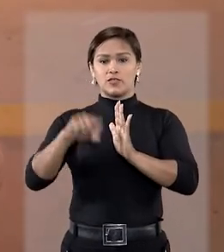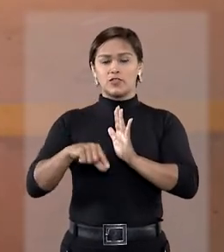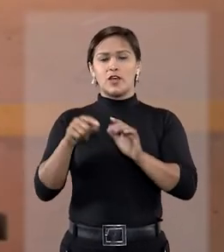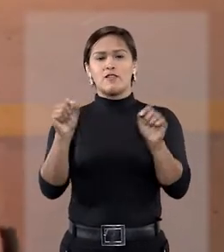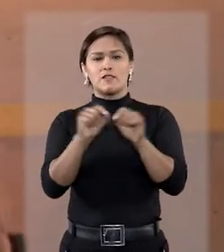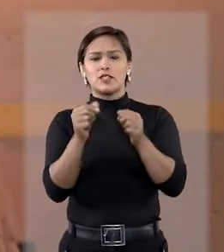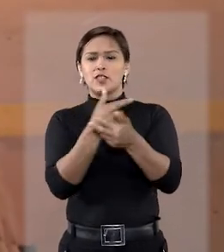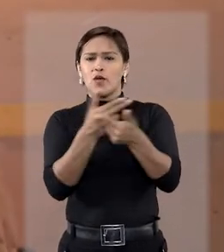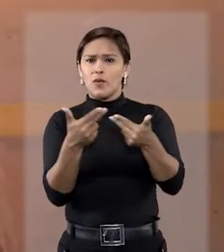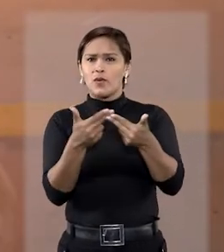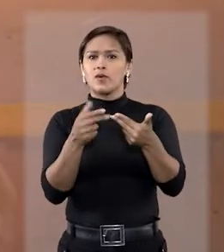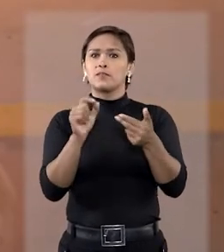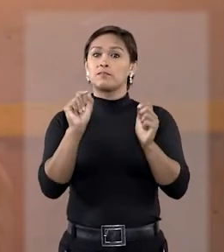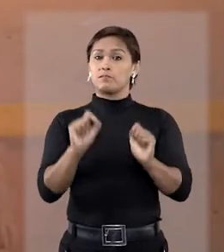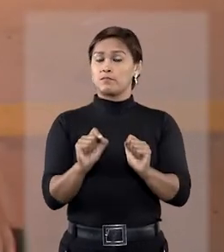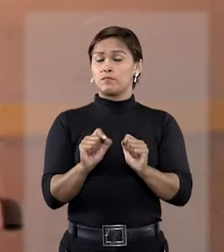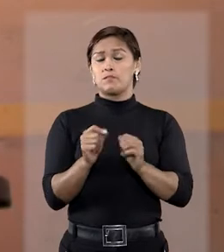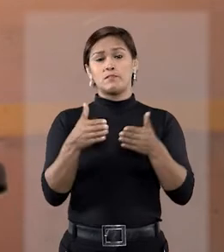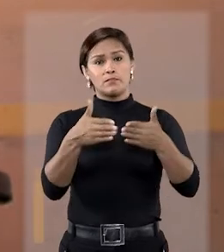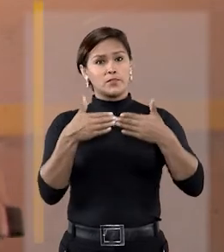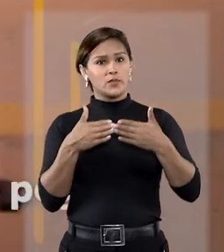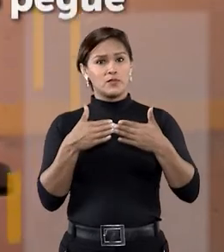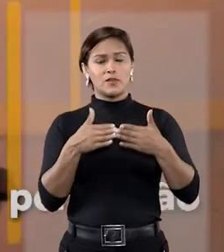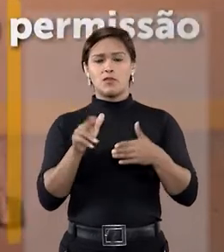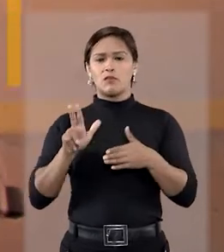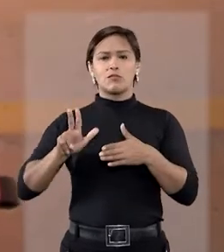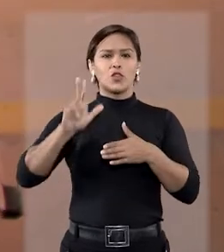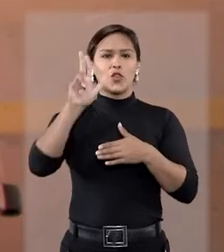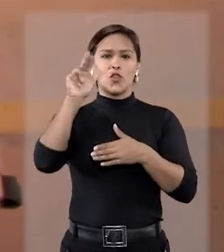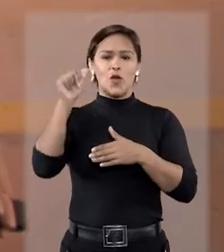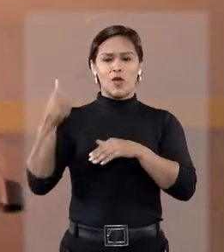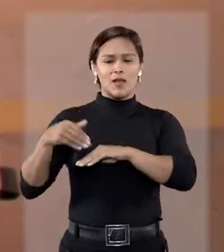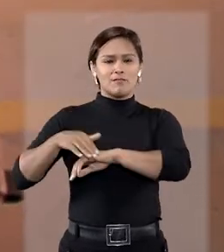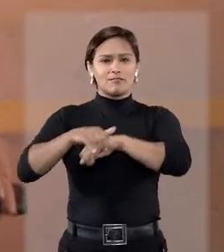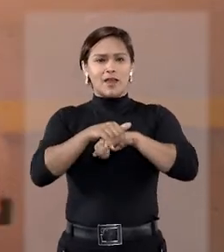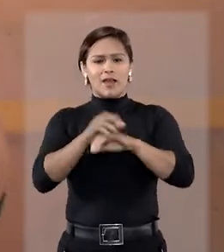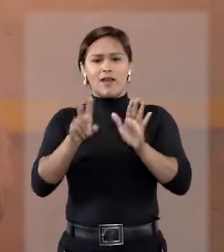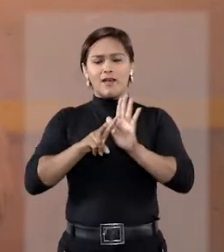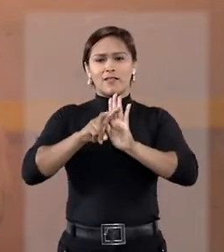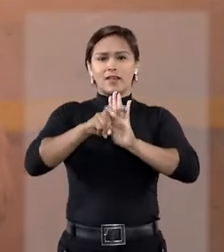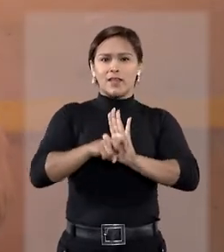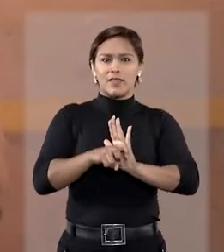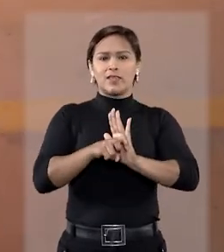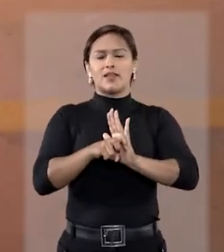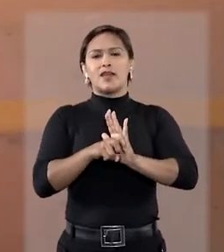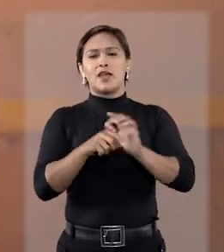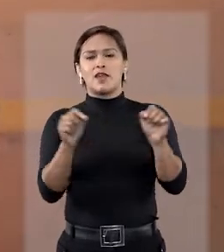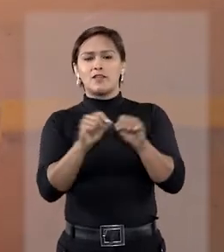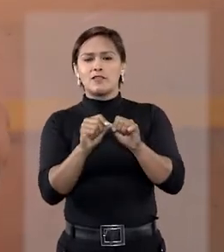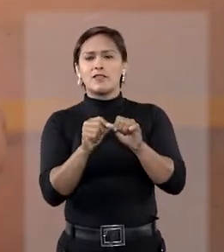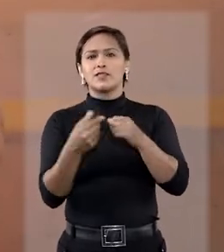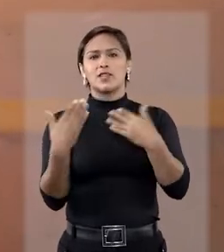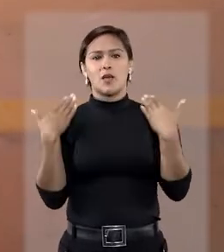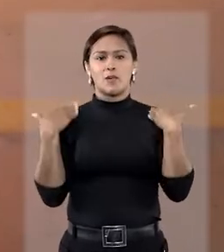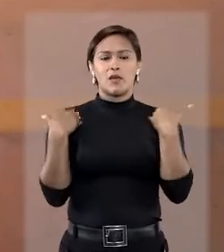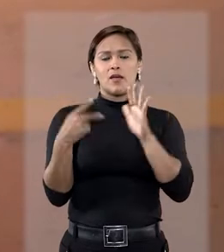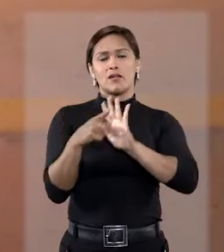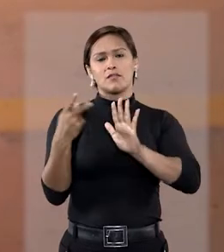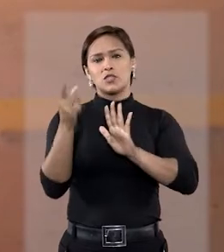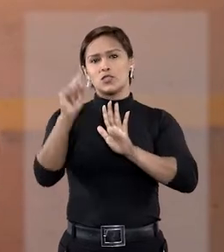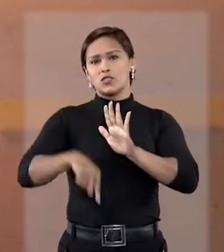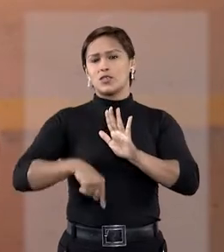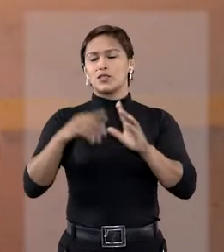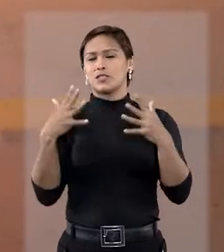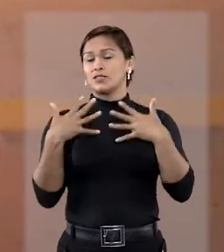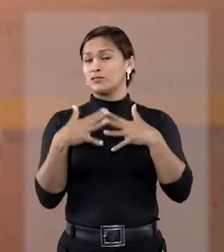de fazer qualquer coisa e, por favor, não sair pegando na cadeira e fazendo ou pegando na